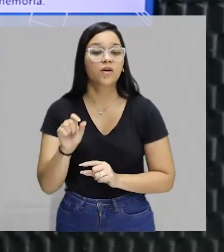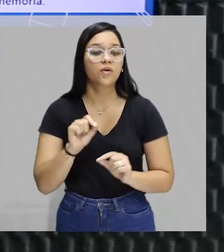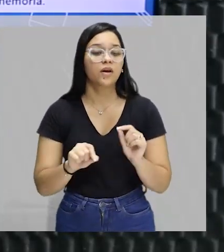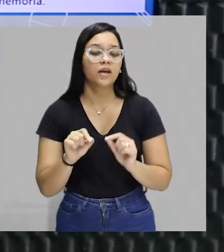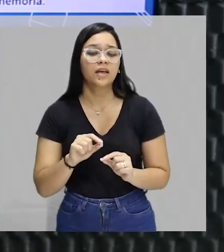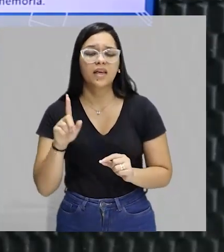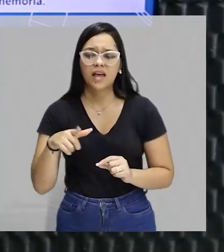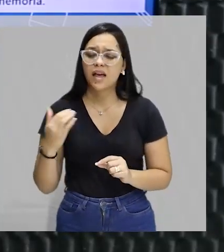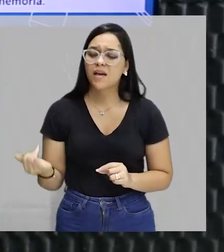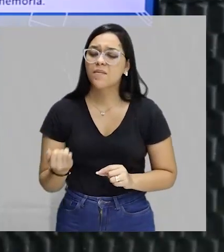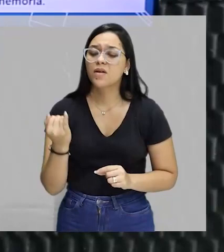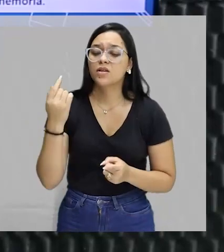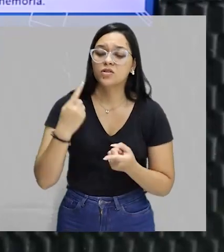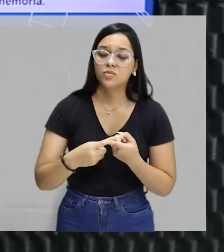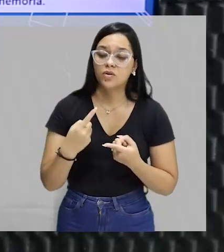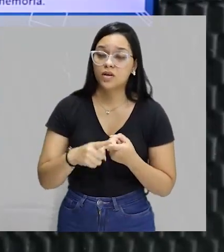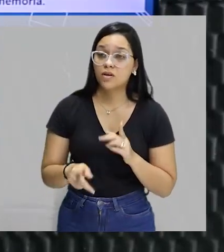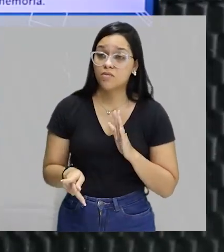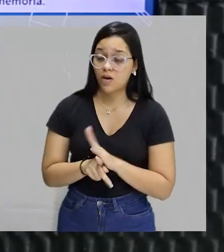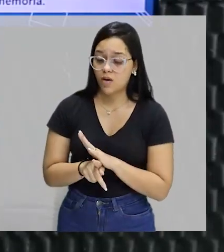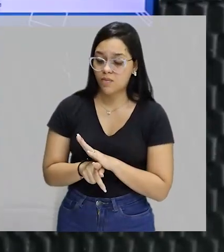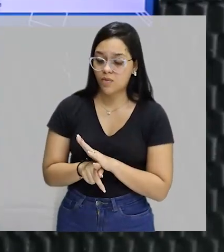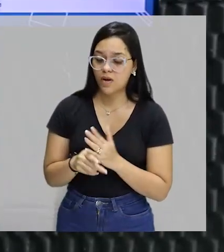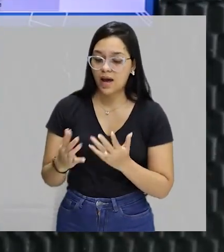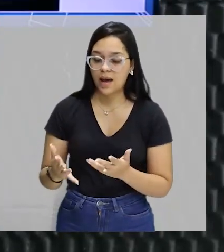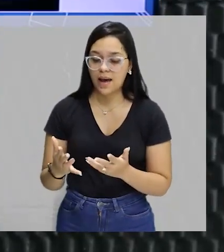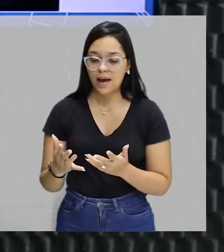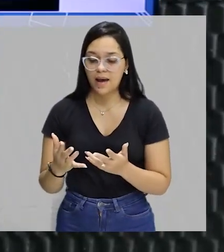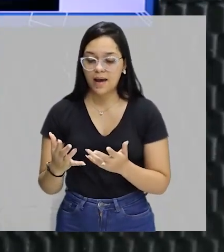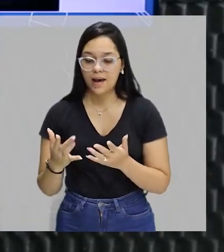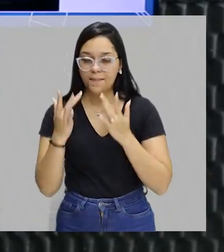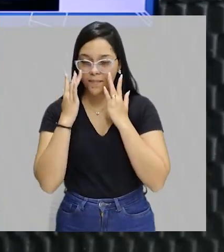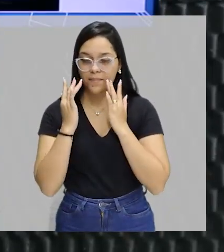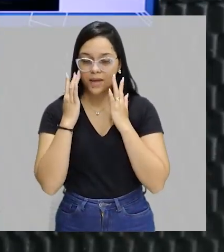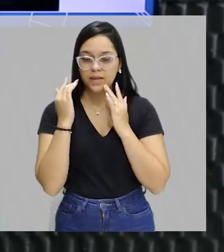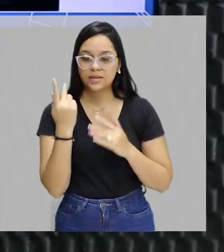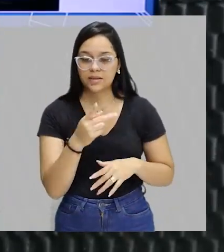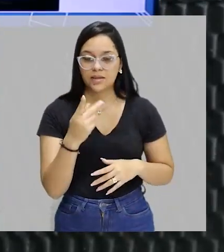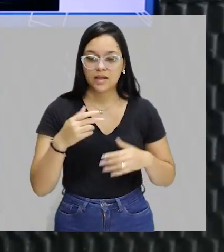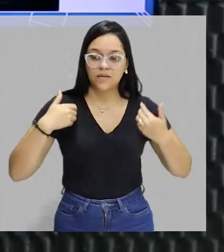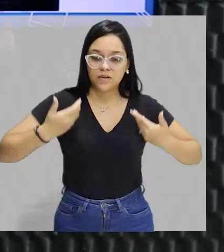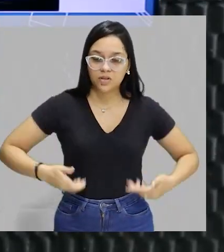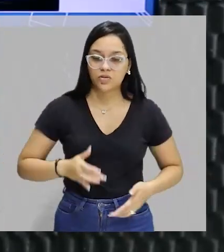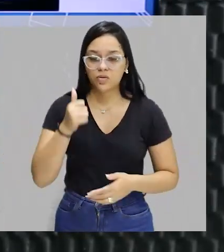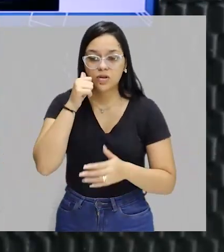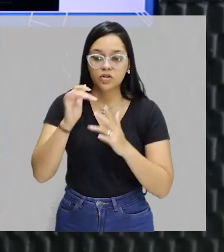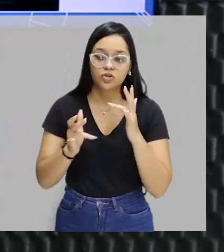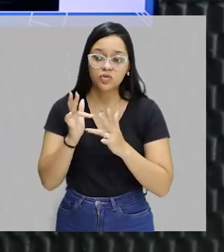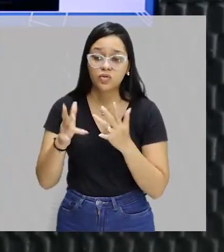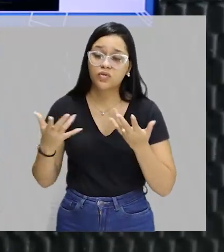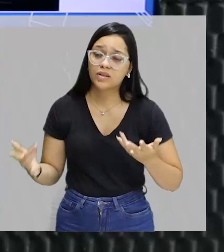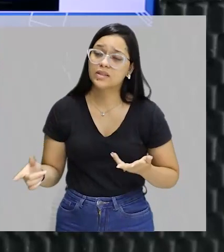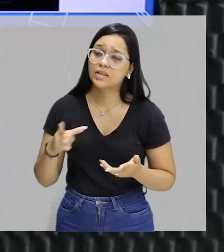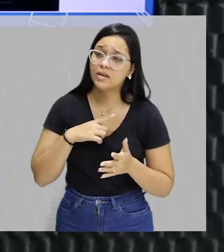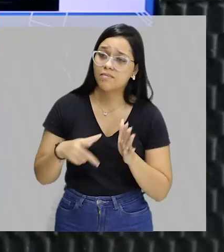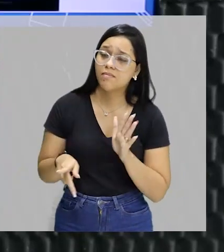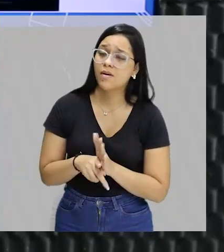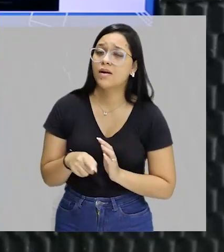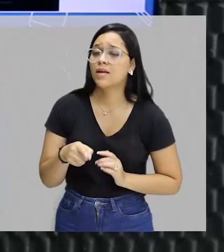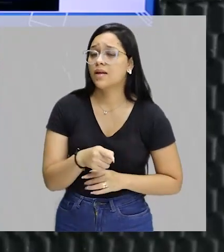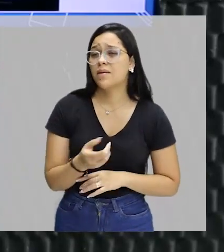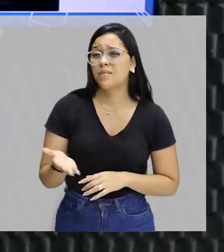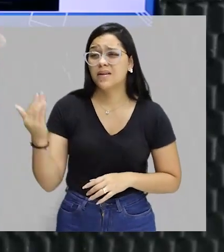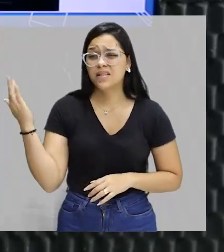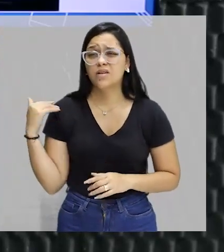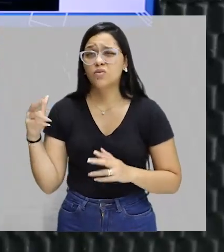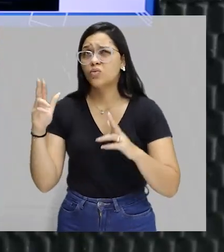uma figura importante porque, com a peça do Nelson Rodrigues, Vestido de Noiva, ele revoluciona o teatro do país naquela época. Até